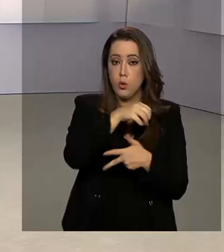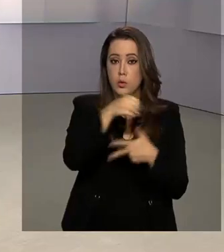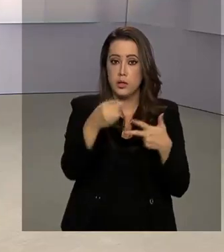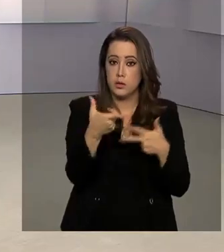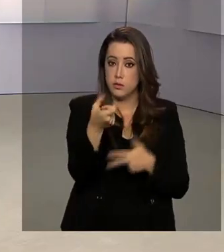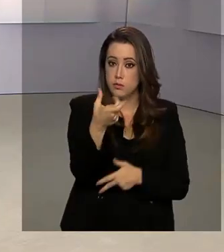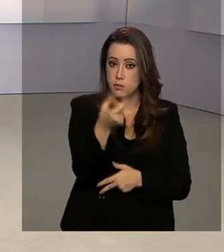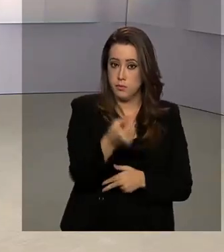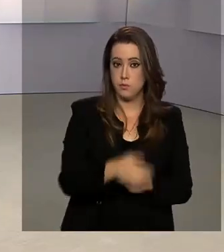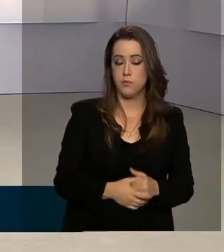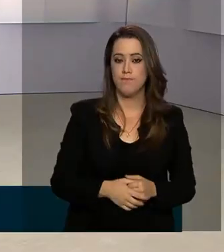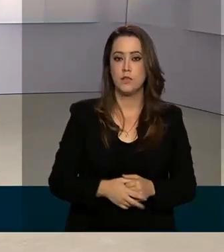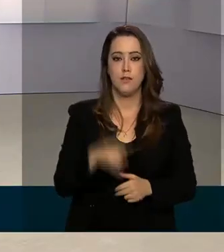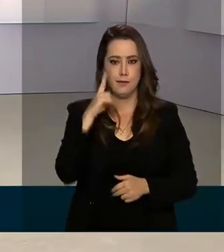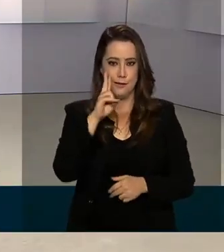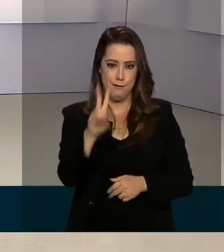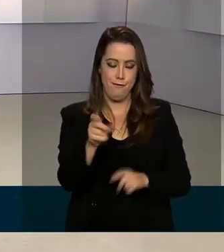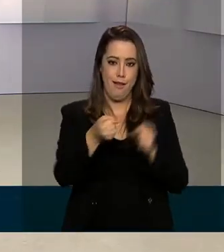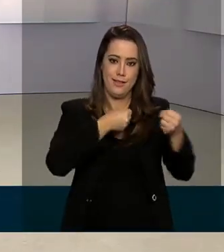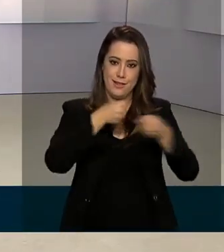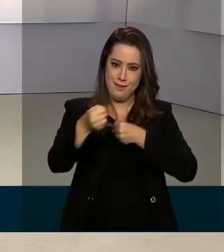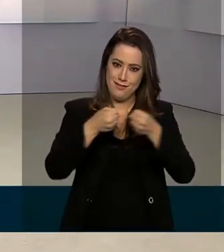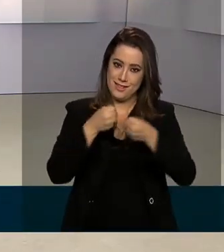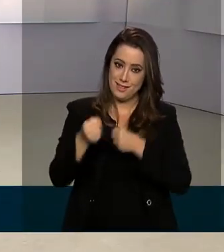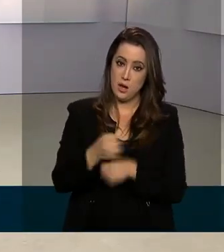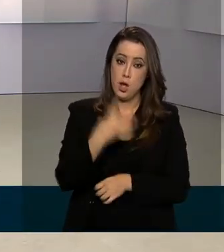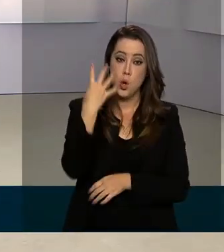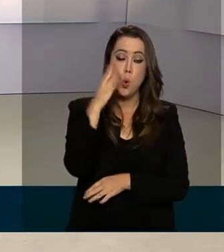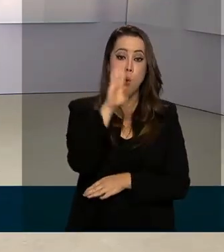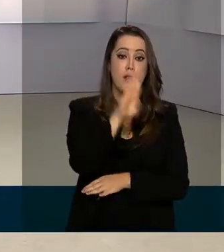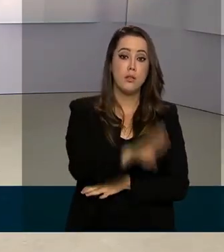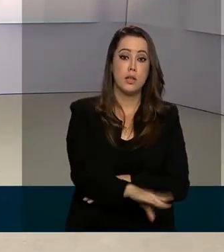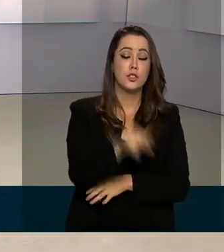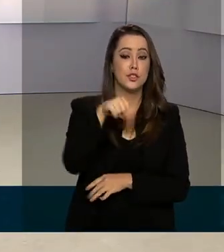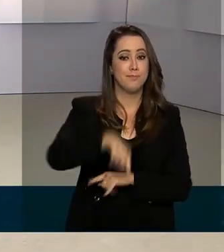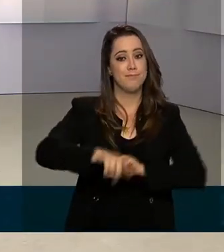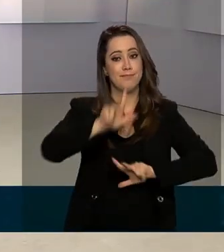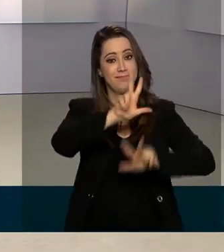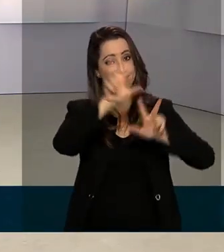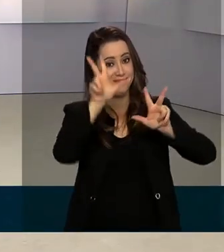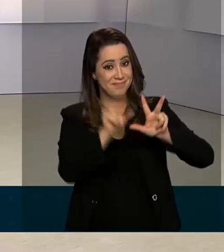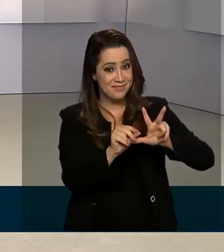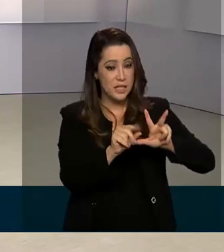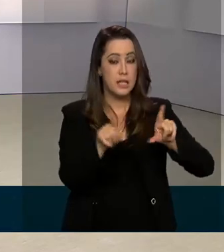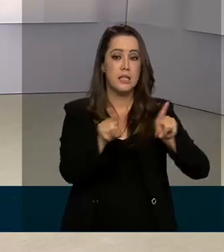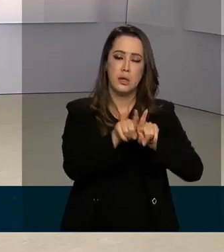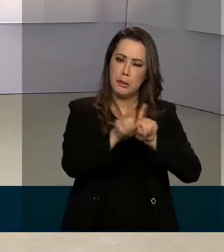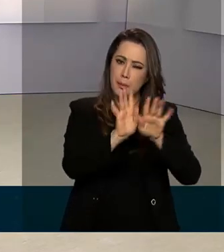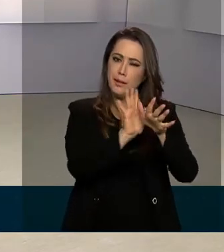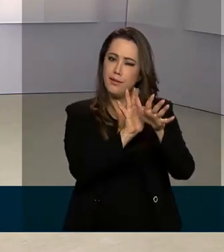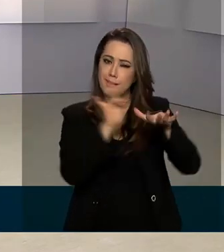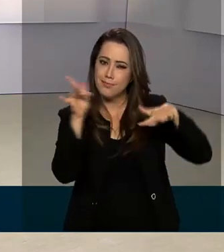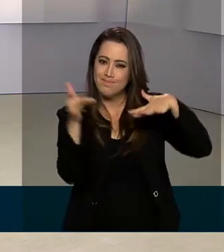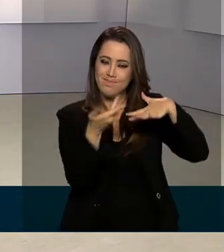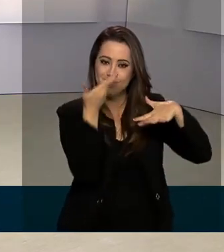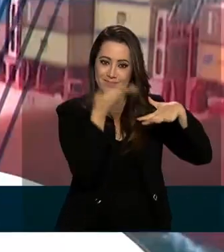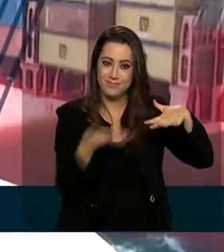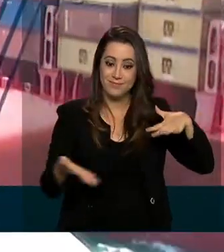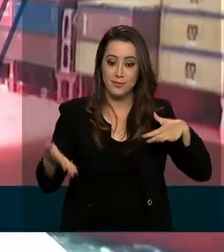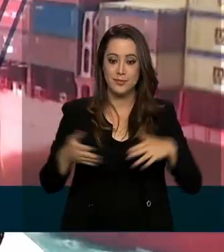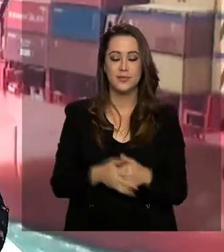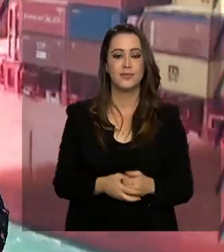ENEM 2020. Você acompanha a entrevista coletiva às quatro da tarde aqui na TV Brasil ou em nossas redes sociais.